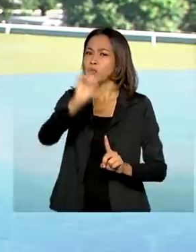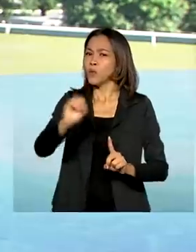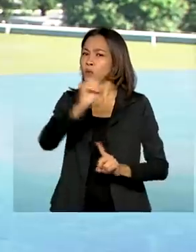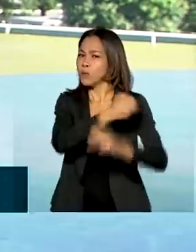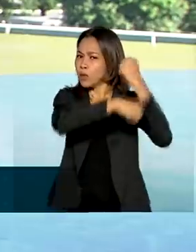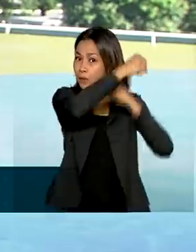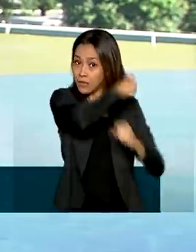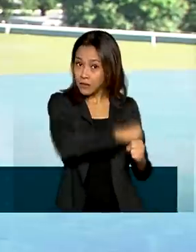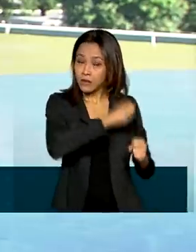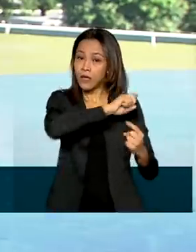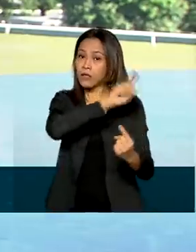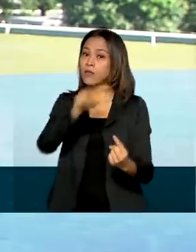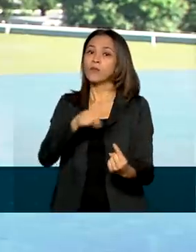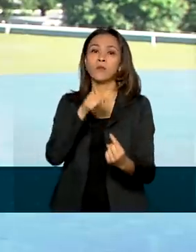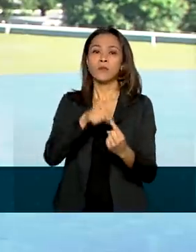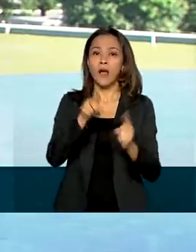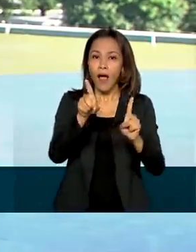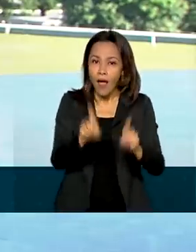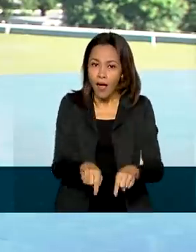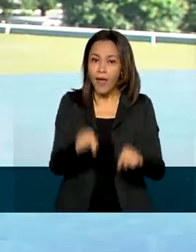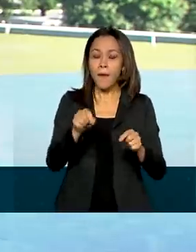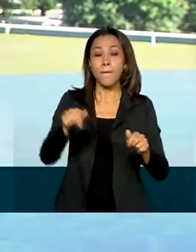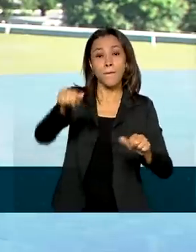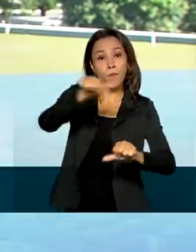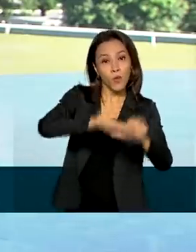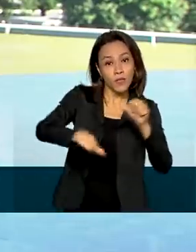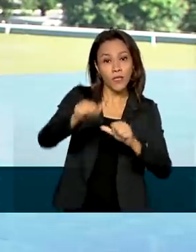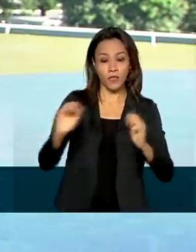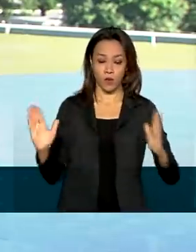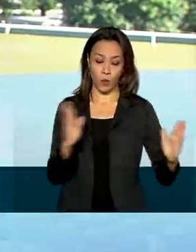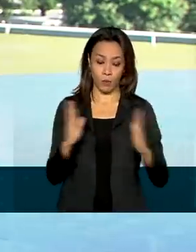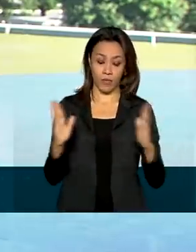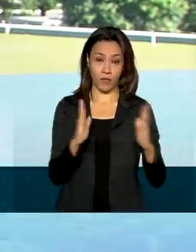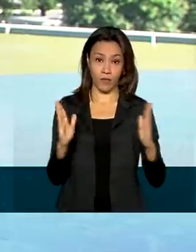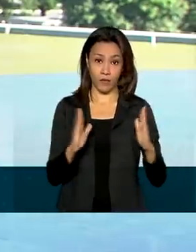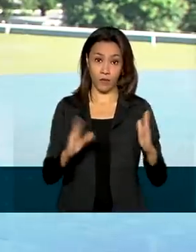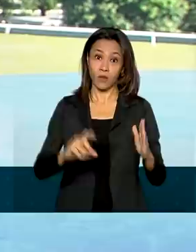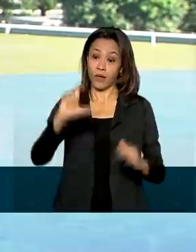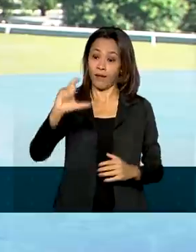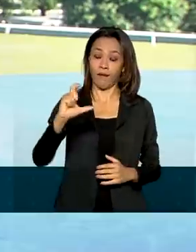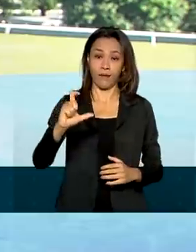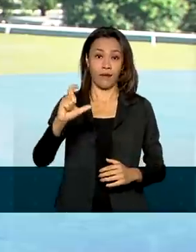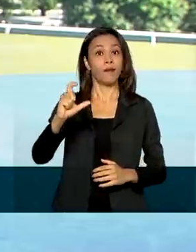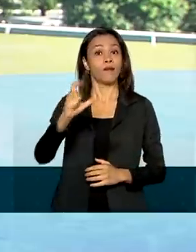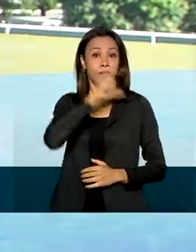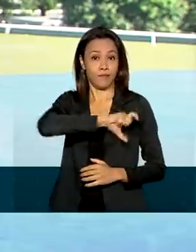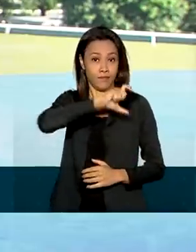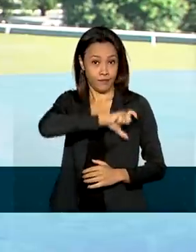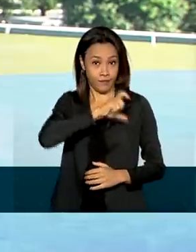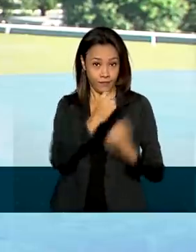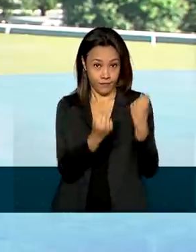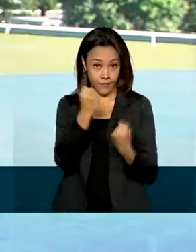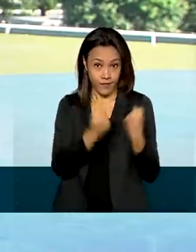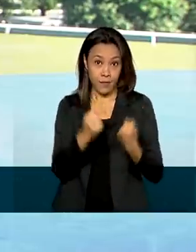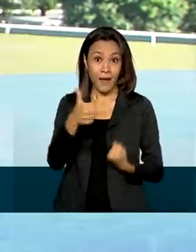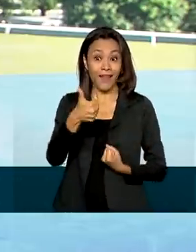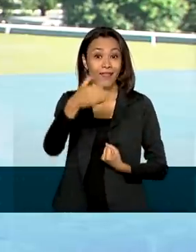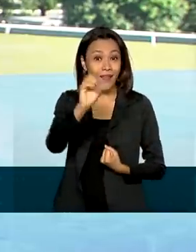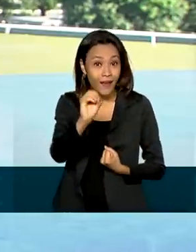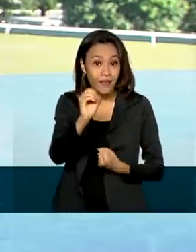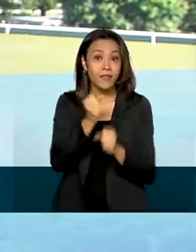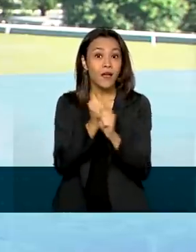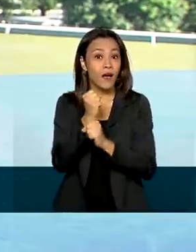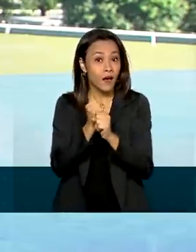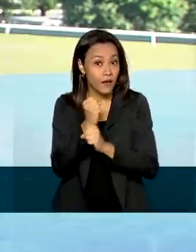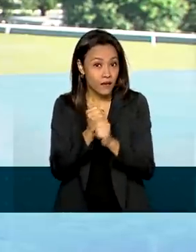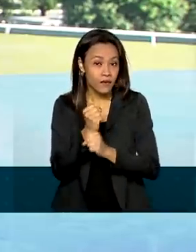mudança é a ampliação do prazo de validade da Carteira Nacional de Habilitação para 10 anos, isso para motoristas menores de 50 anos.